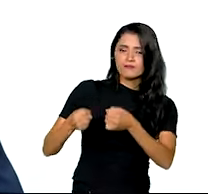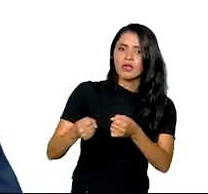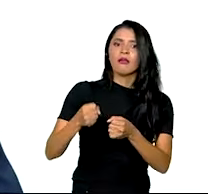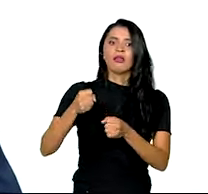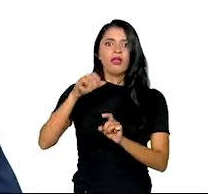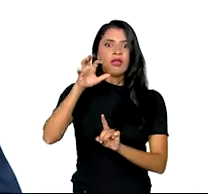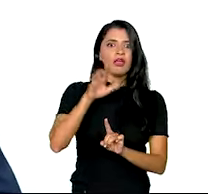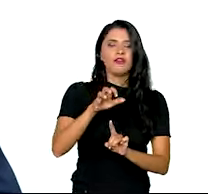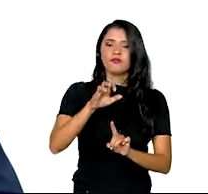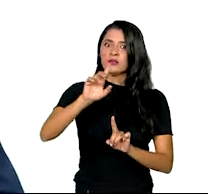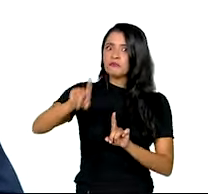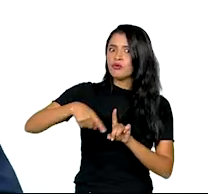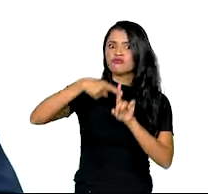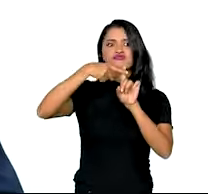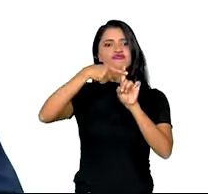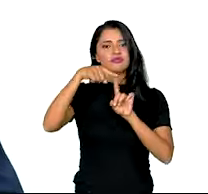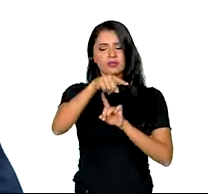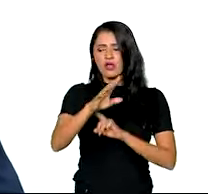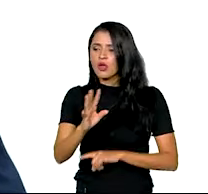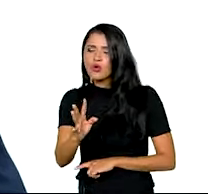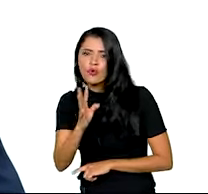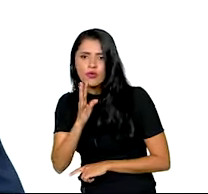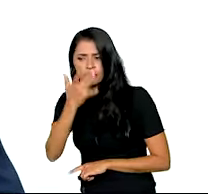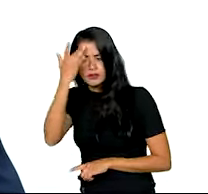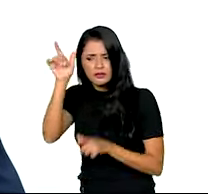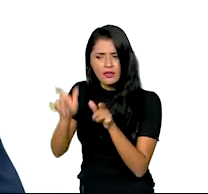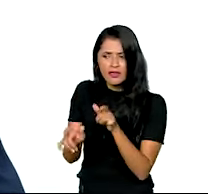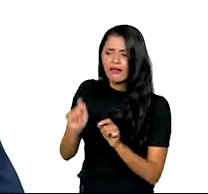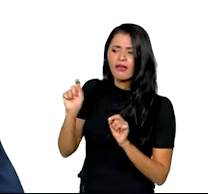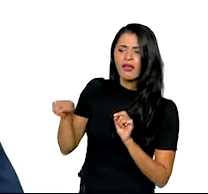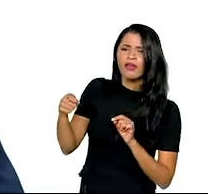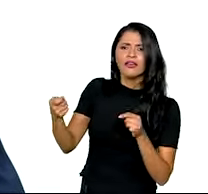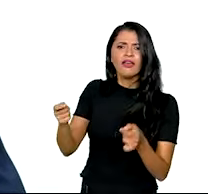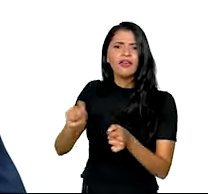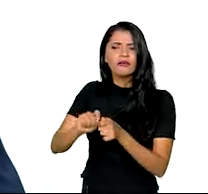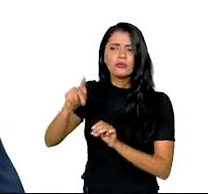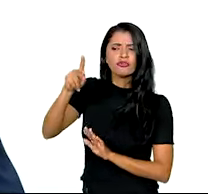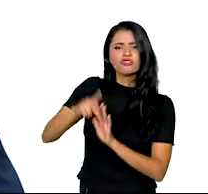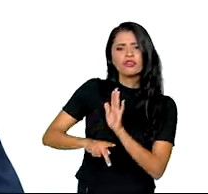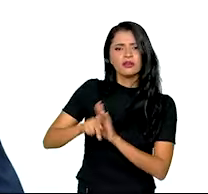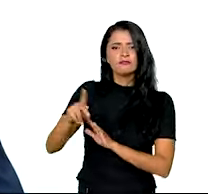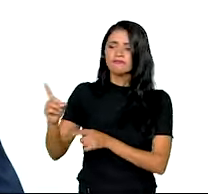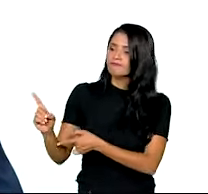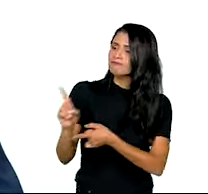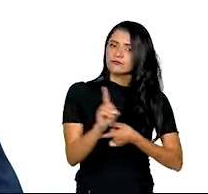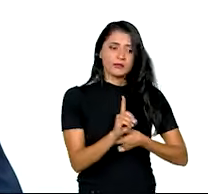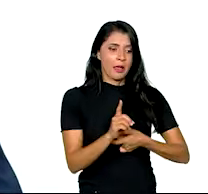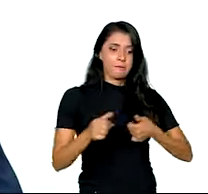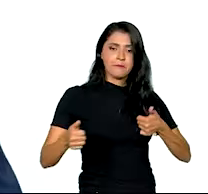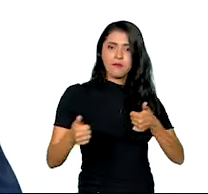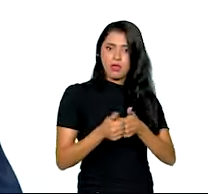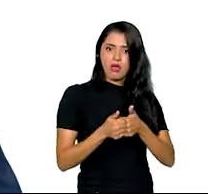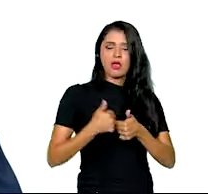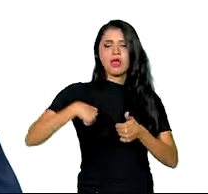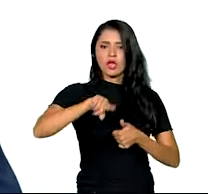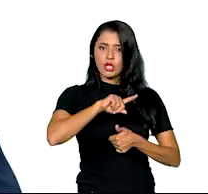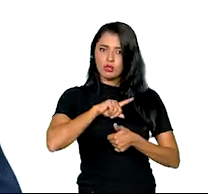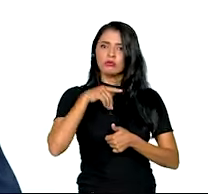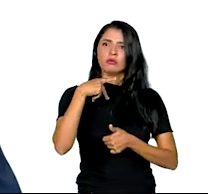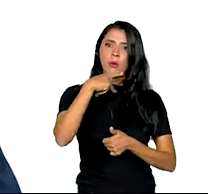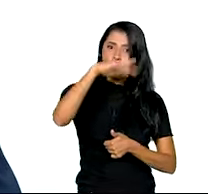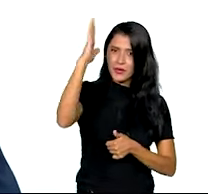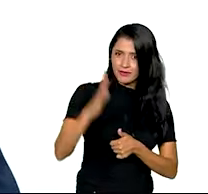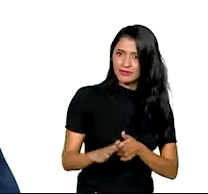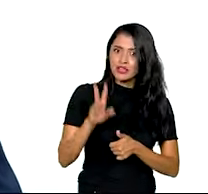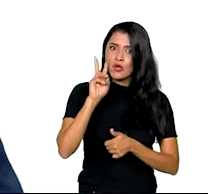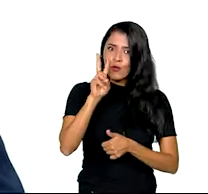positivo, conhecer essas pessoas, conhecer quem está fazendo, trazê-las para junto de nós, trazê-las para junto do Brasil,